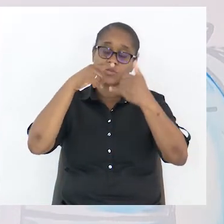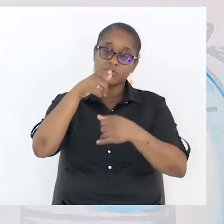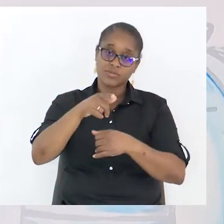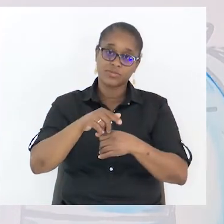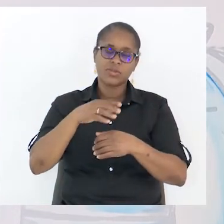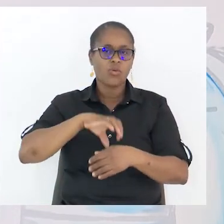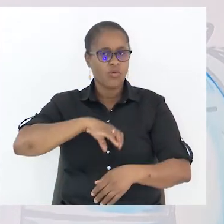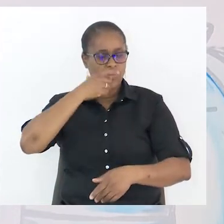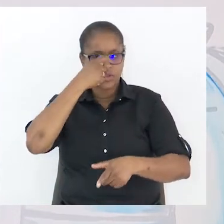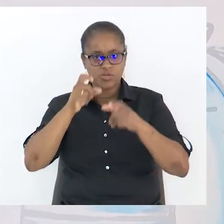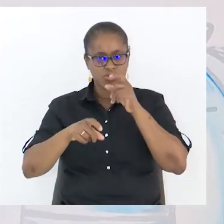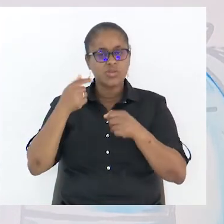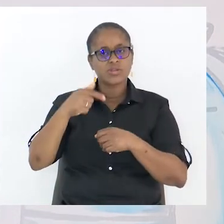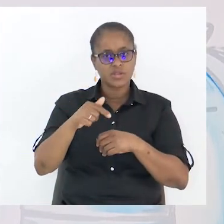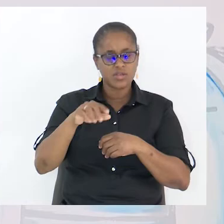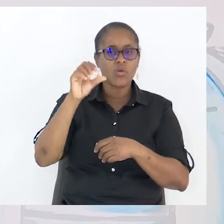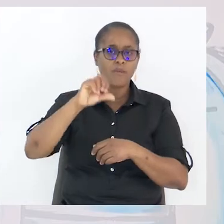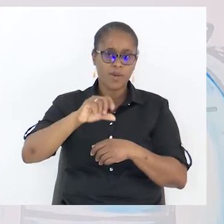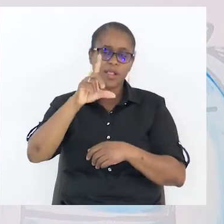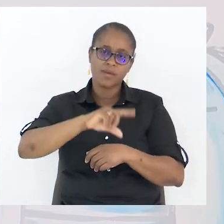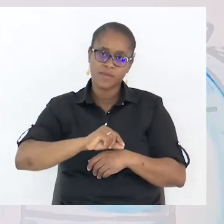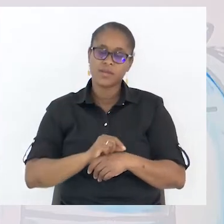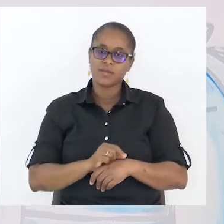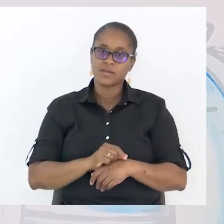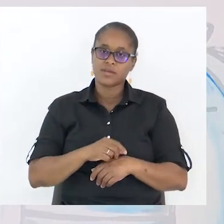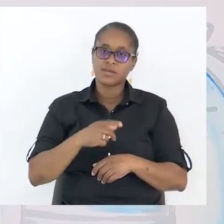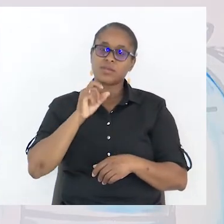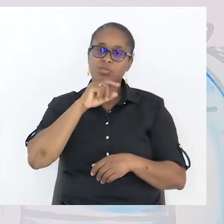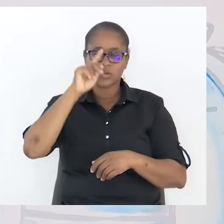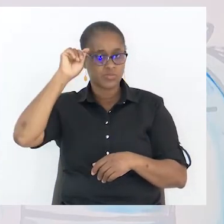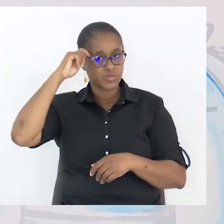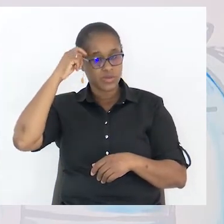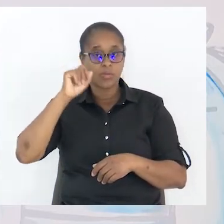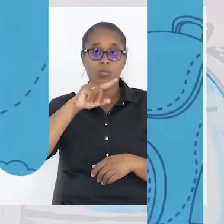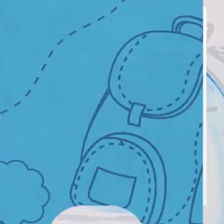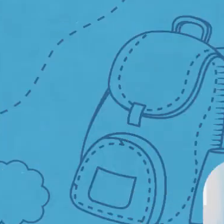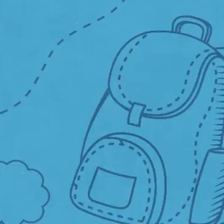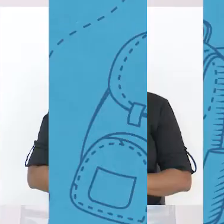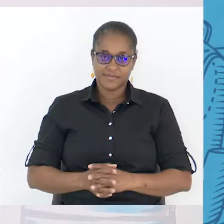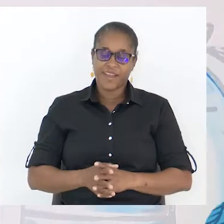Convença as pessoas de que esse é um mal também e que pode prejudicar. Pode matar.